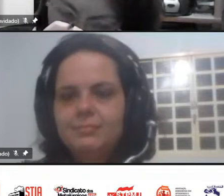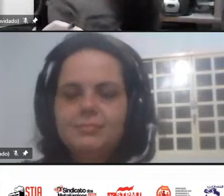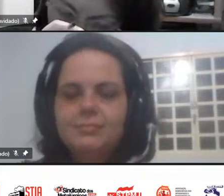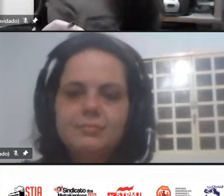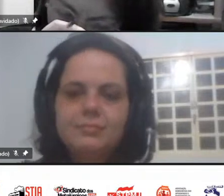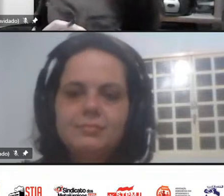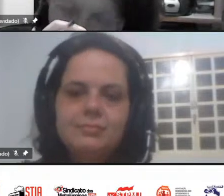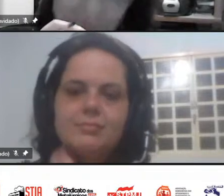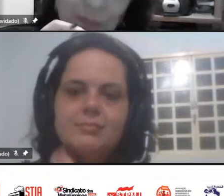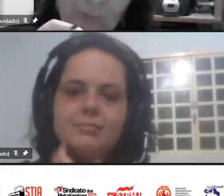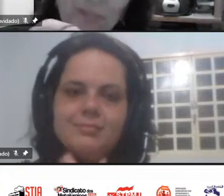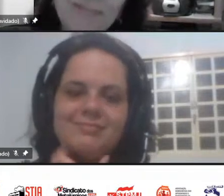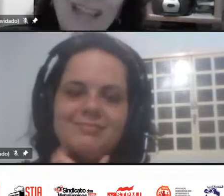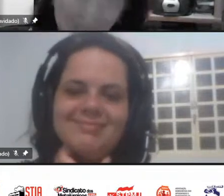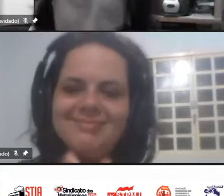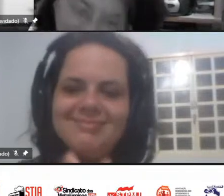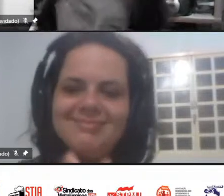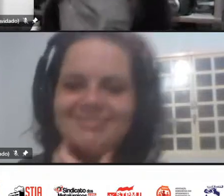obrigado